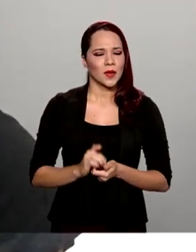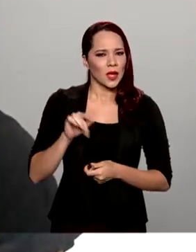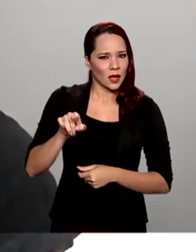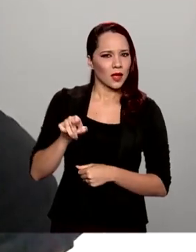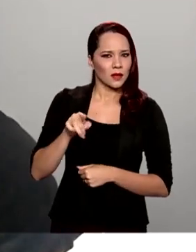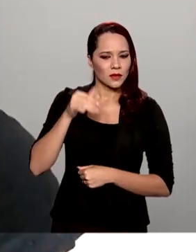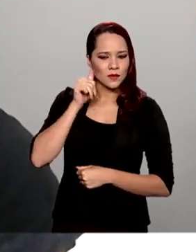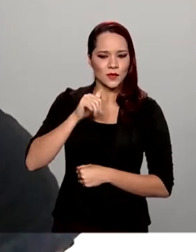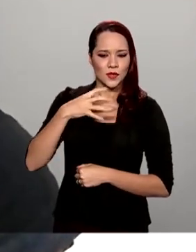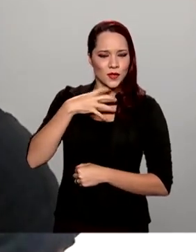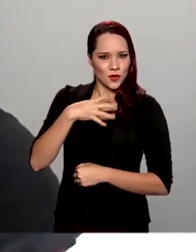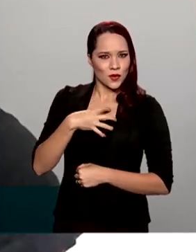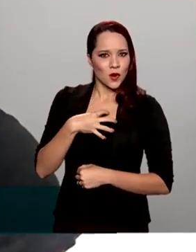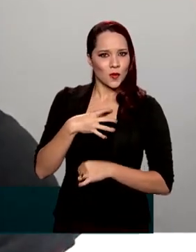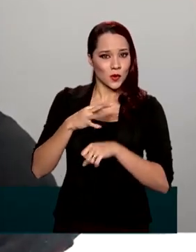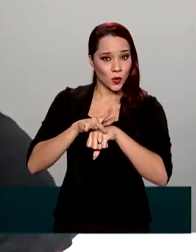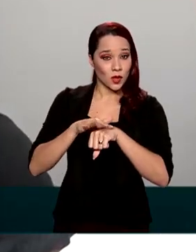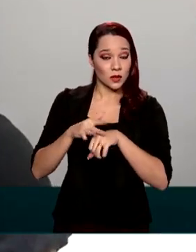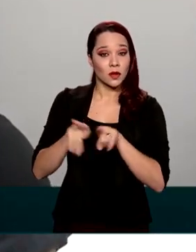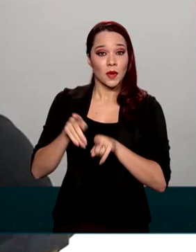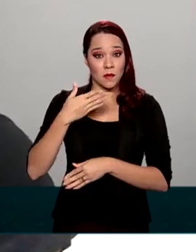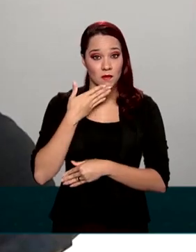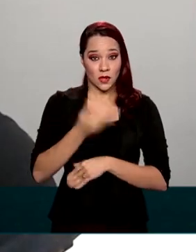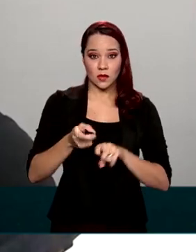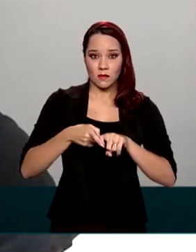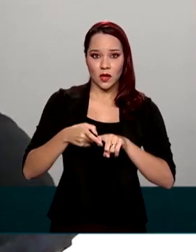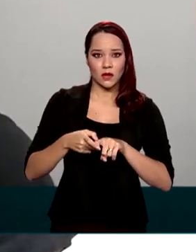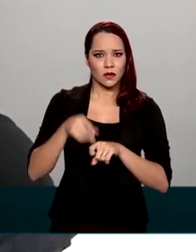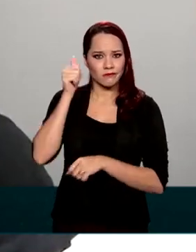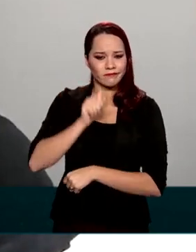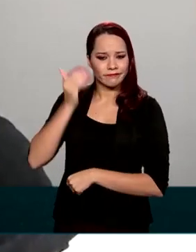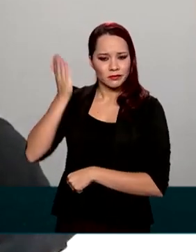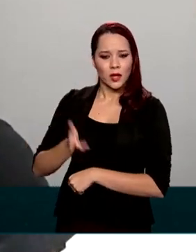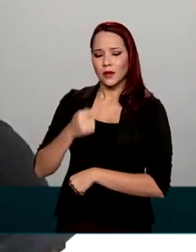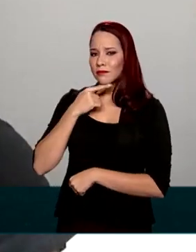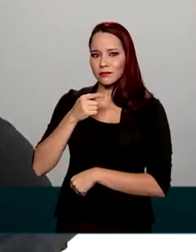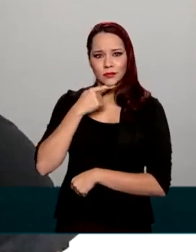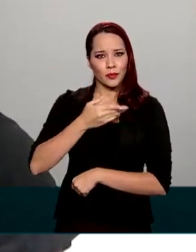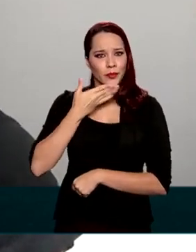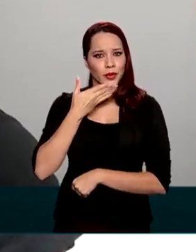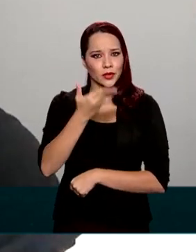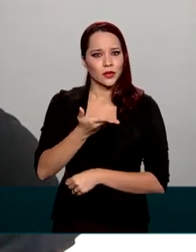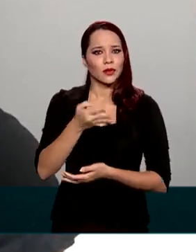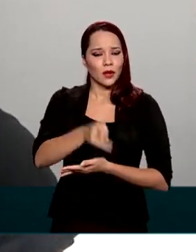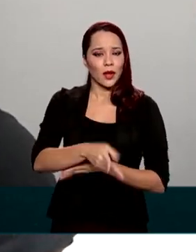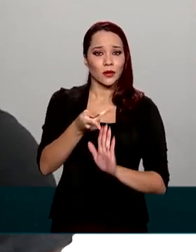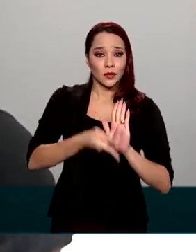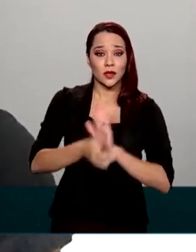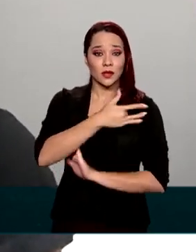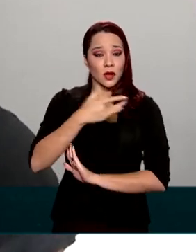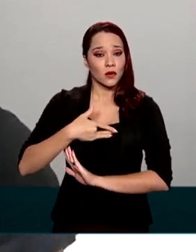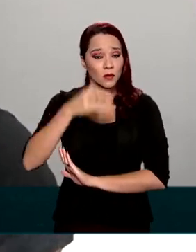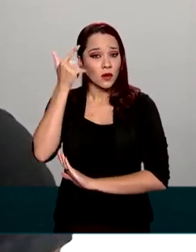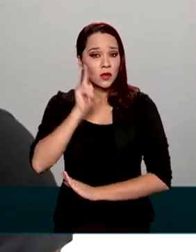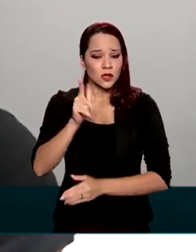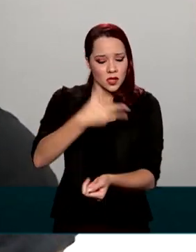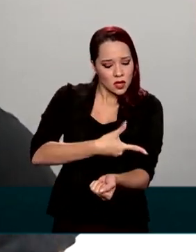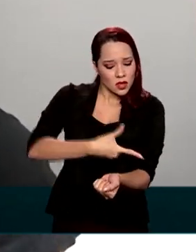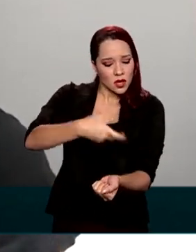da doença e pedido médico, Marina não conseguiu autorização do plano de saúde para fazer o teste